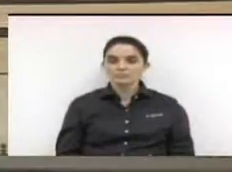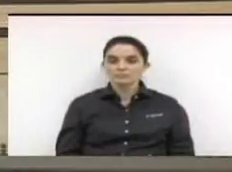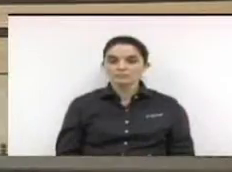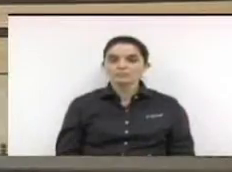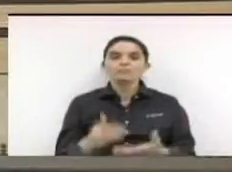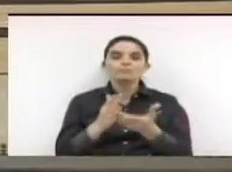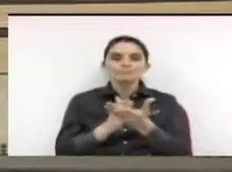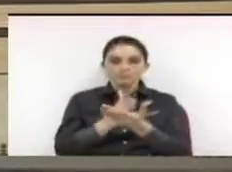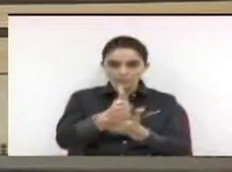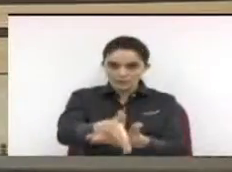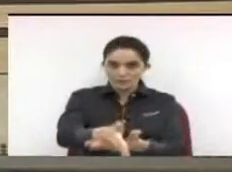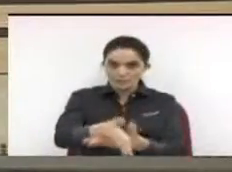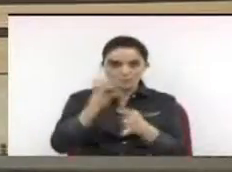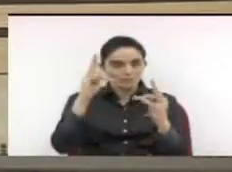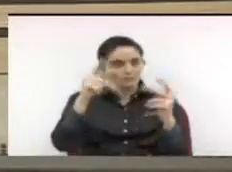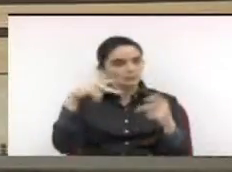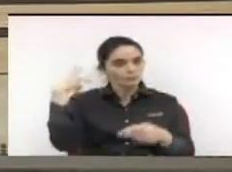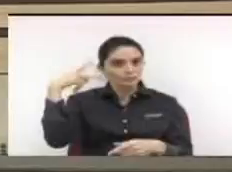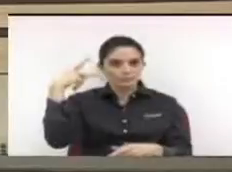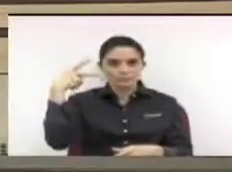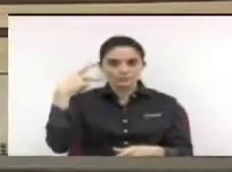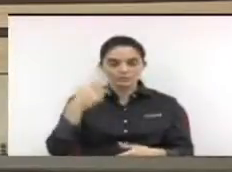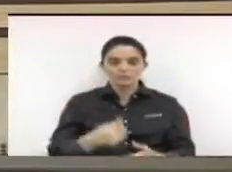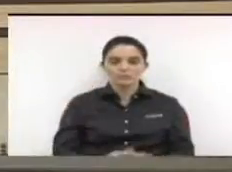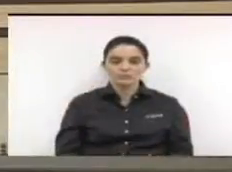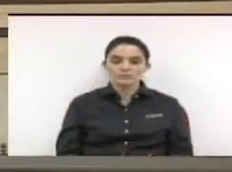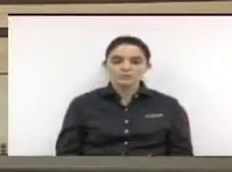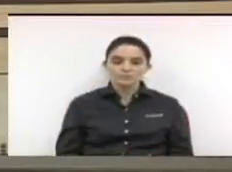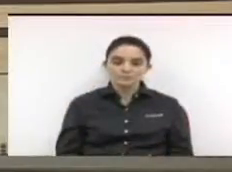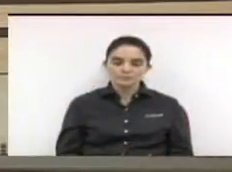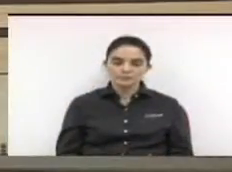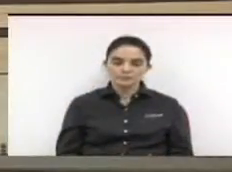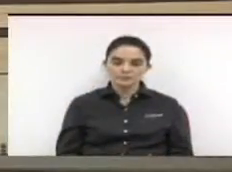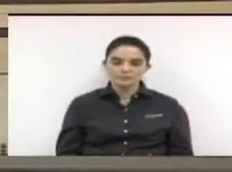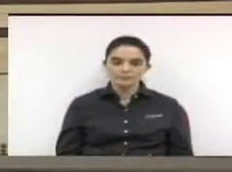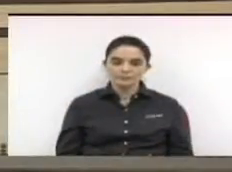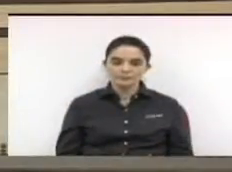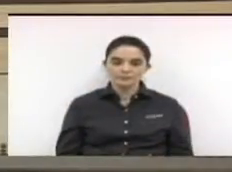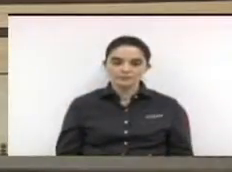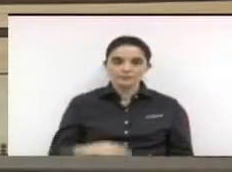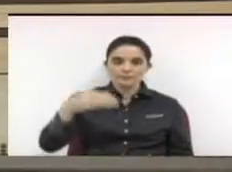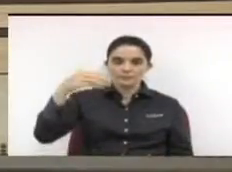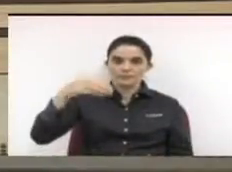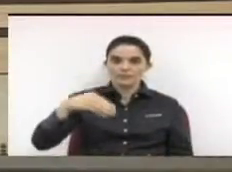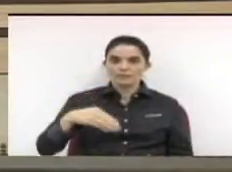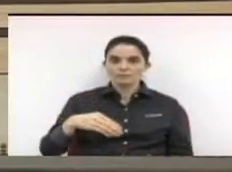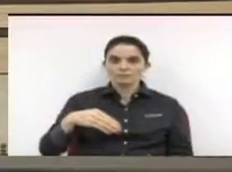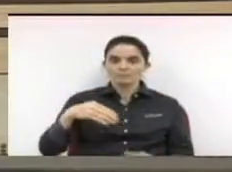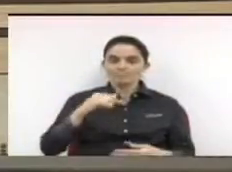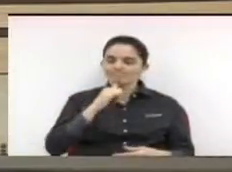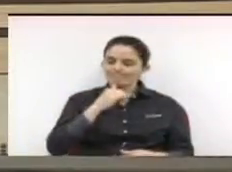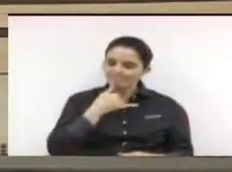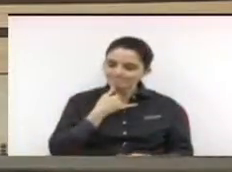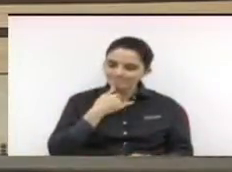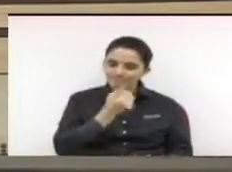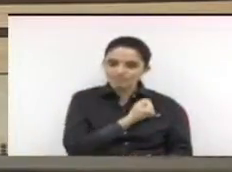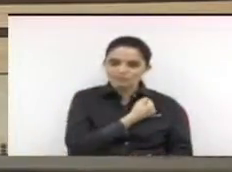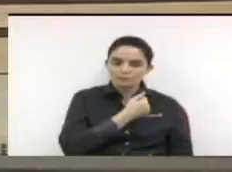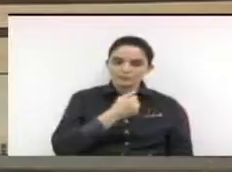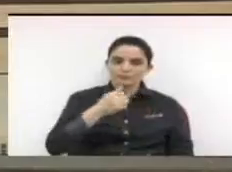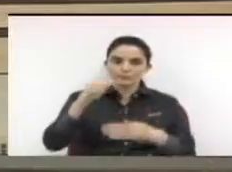A moção foi aprovada por todos os vereadores presentes no plenário. Moção de pesar número 104.